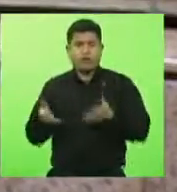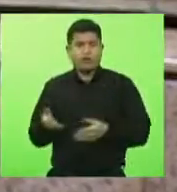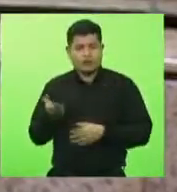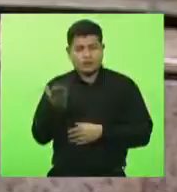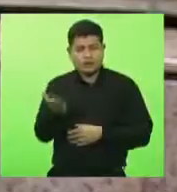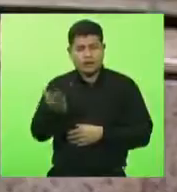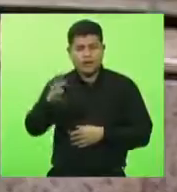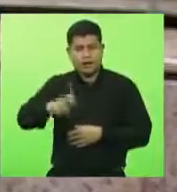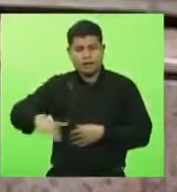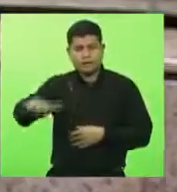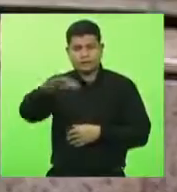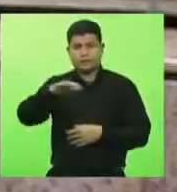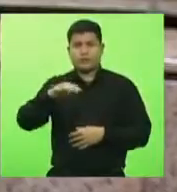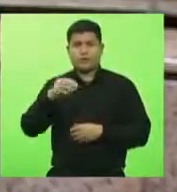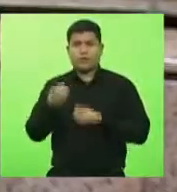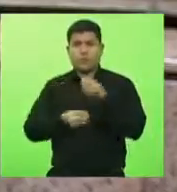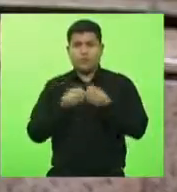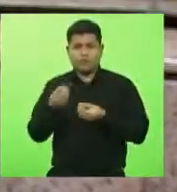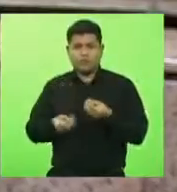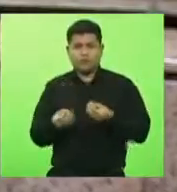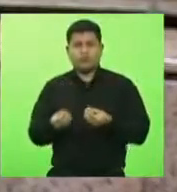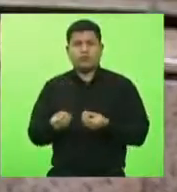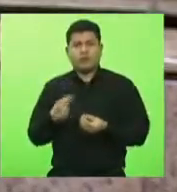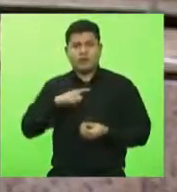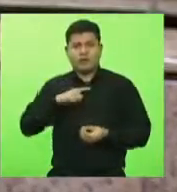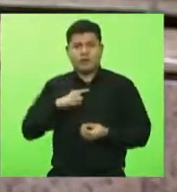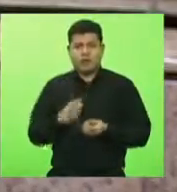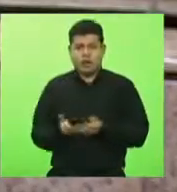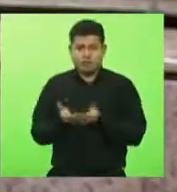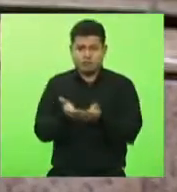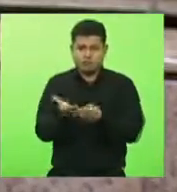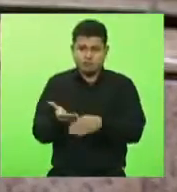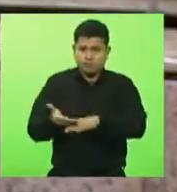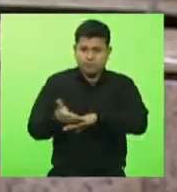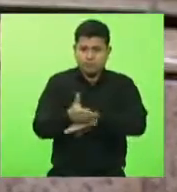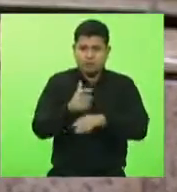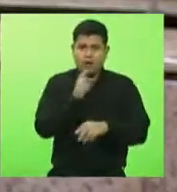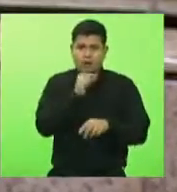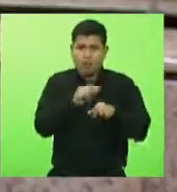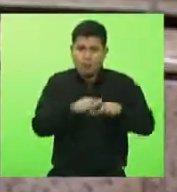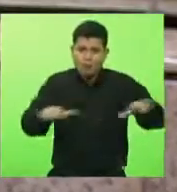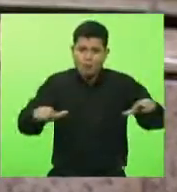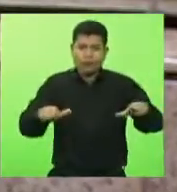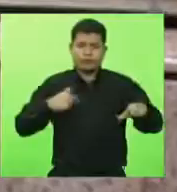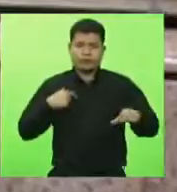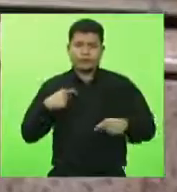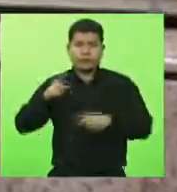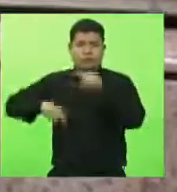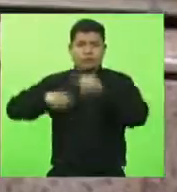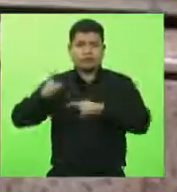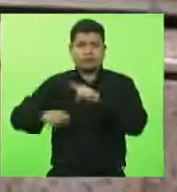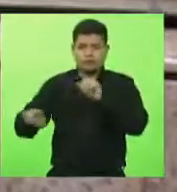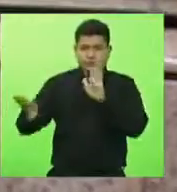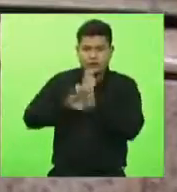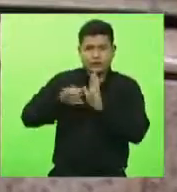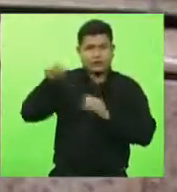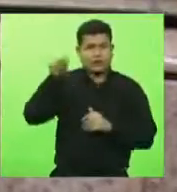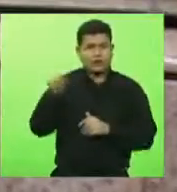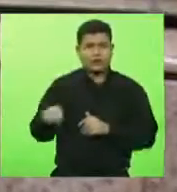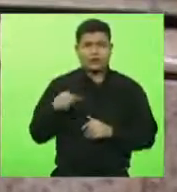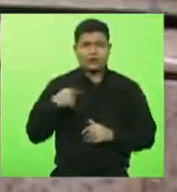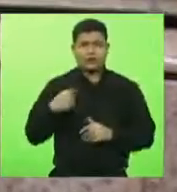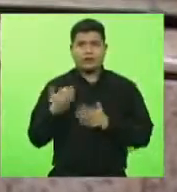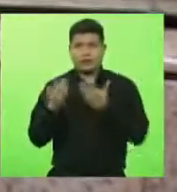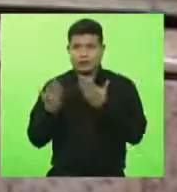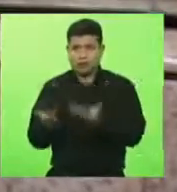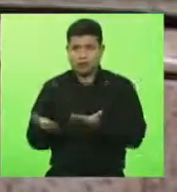beneficiando um porto seco lá, para que os produtos possam ser beneficiados. E o porto, aquele canal